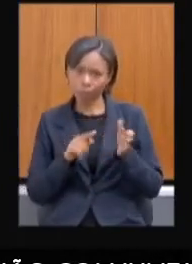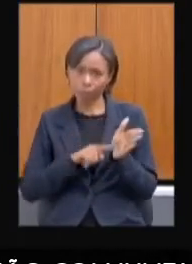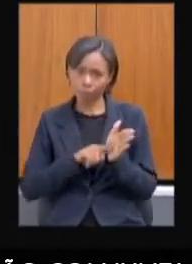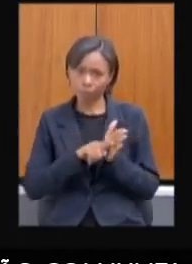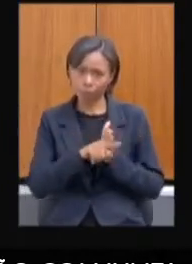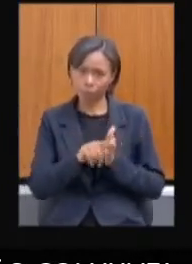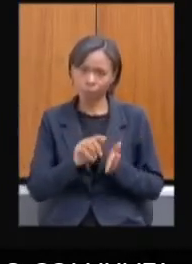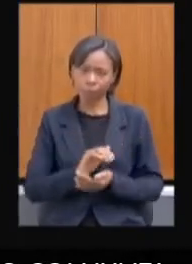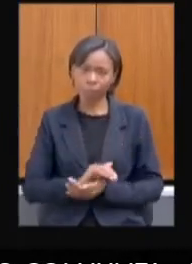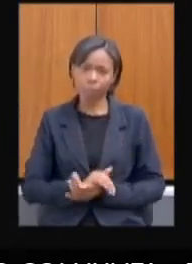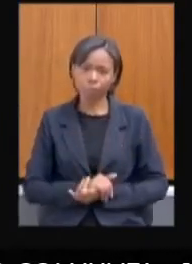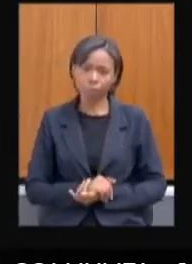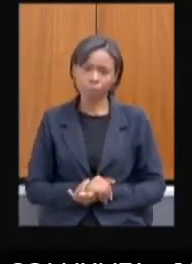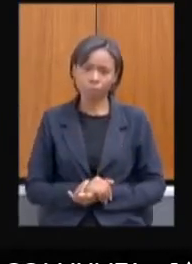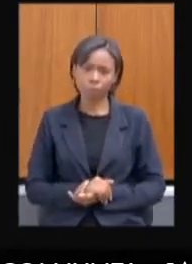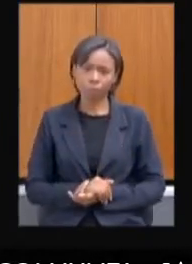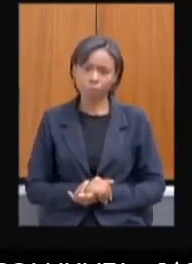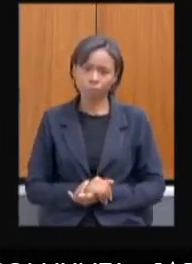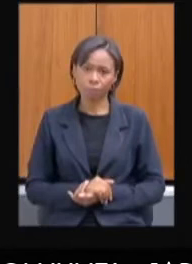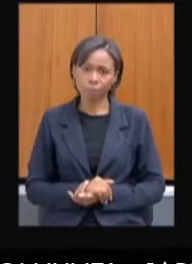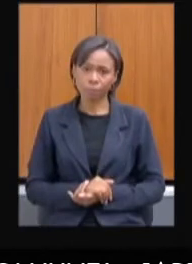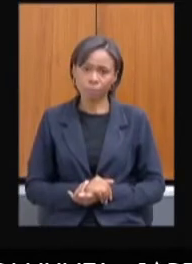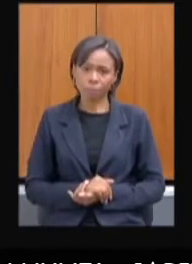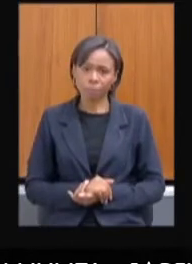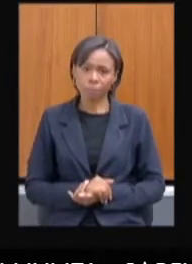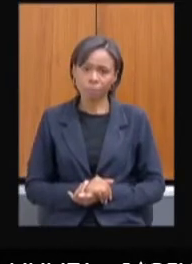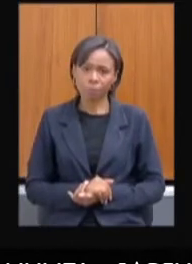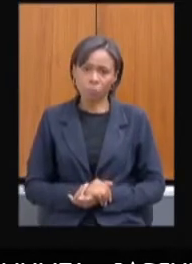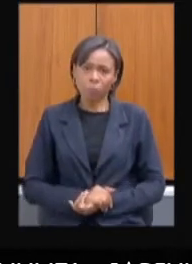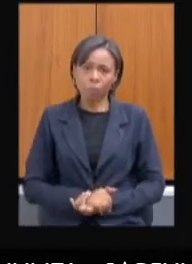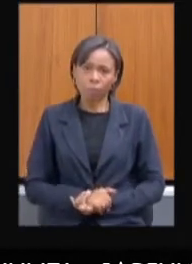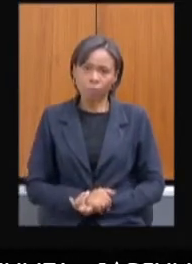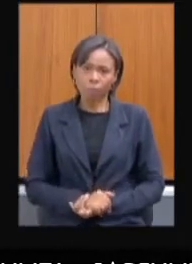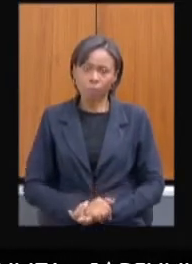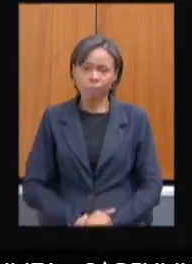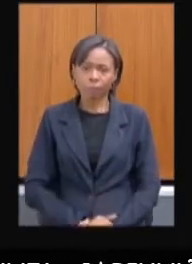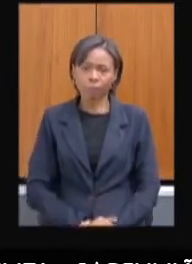possa obter uma resposta de forma a ser